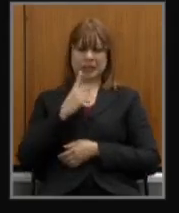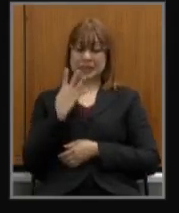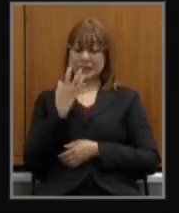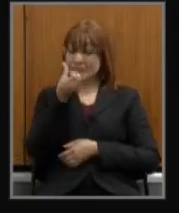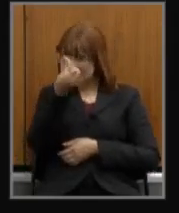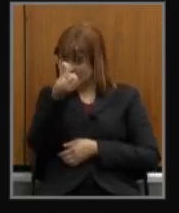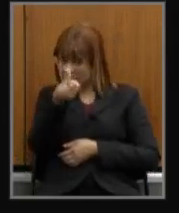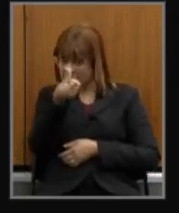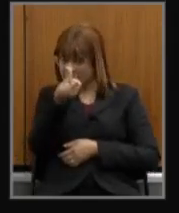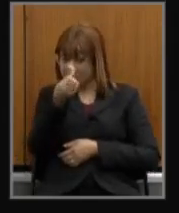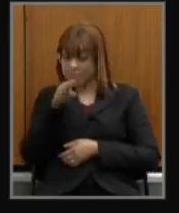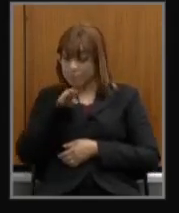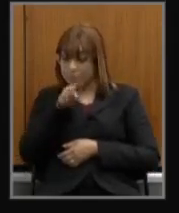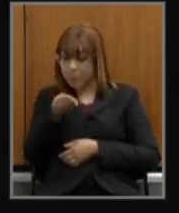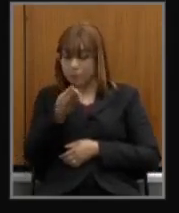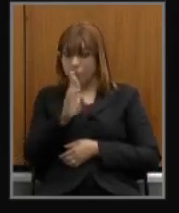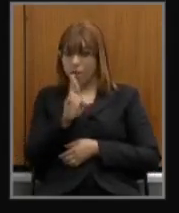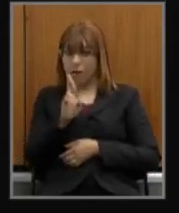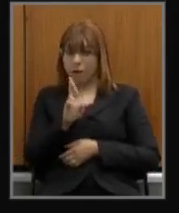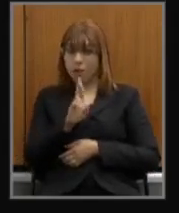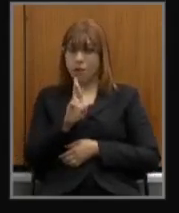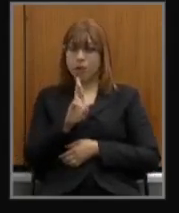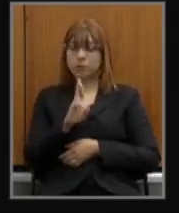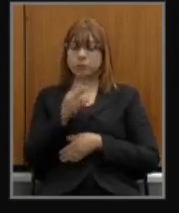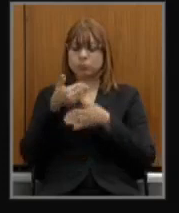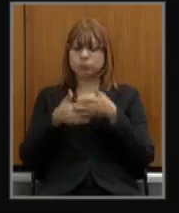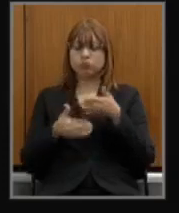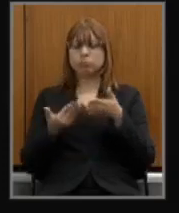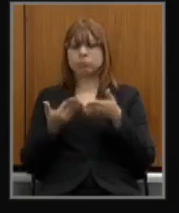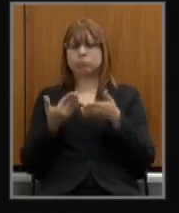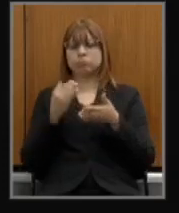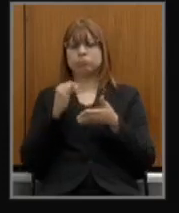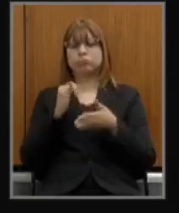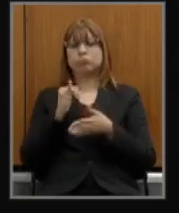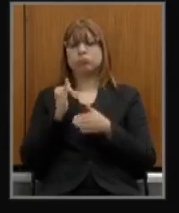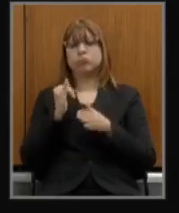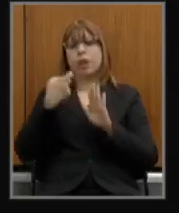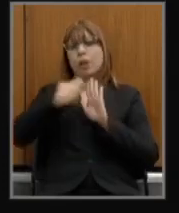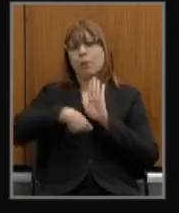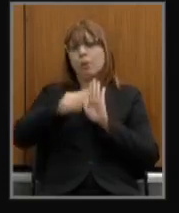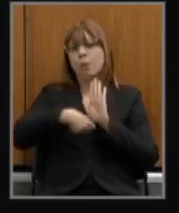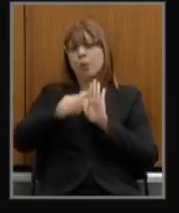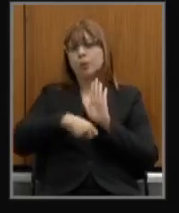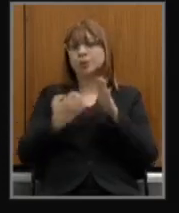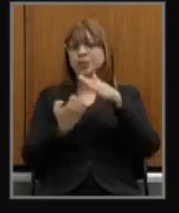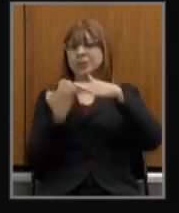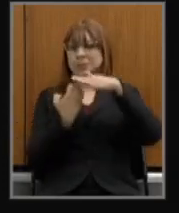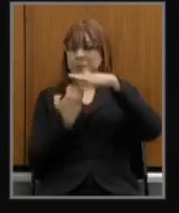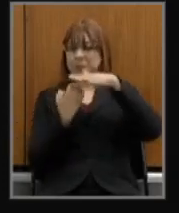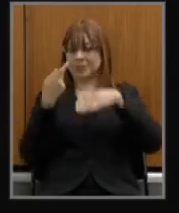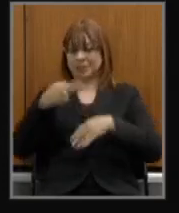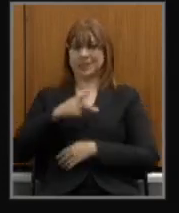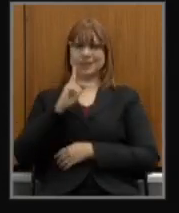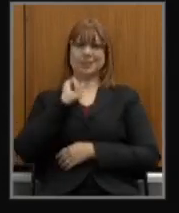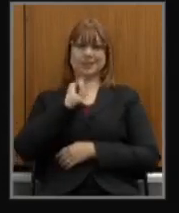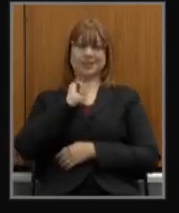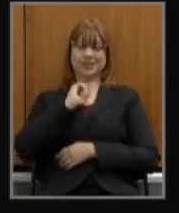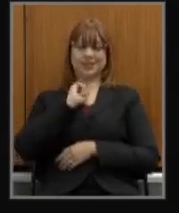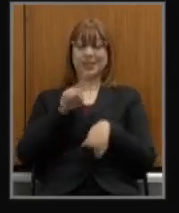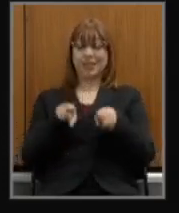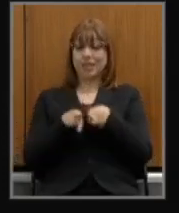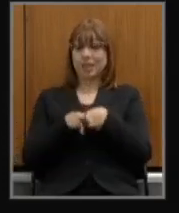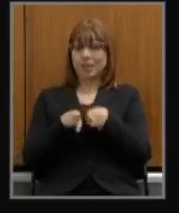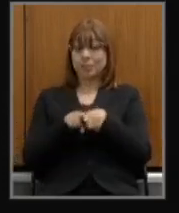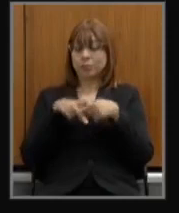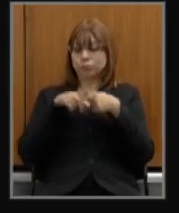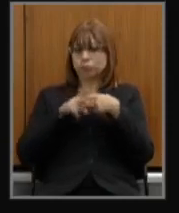reais de isenção de impostos para as empresas aqui se instalar em Minas Gerais e fazer a sua